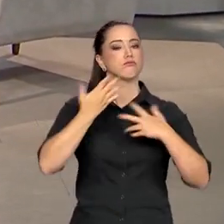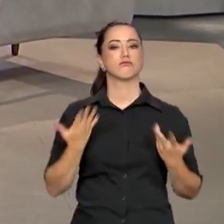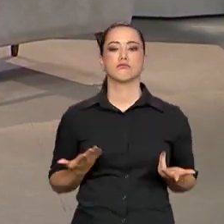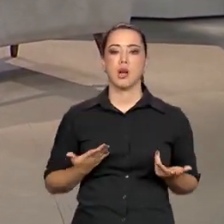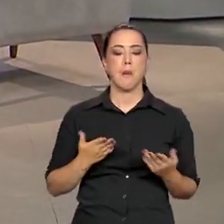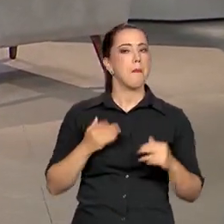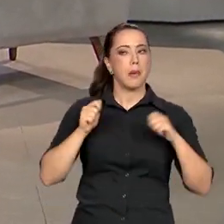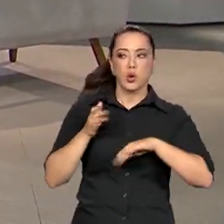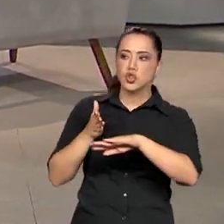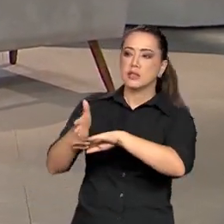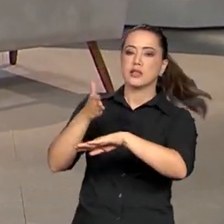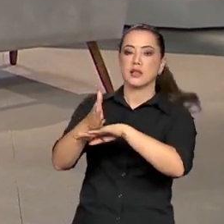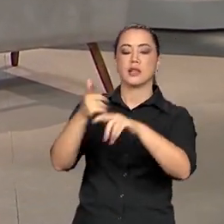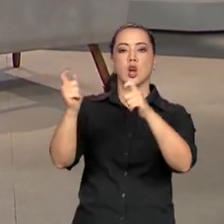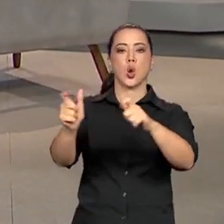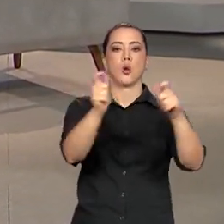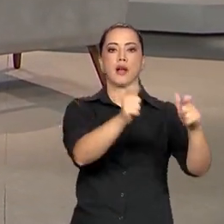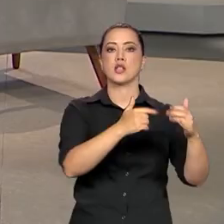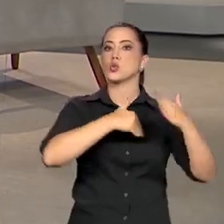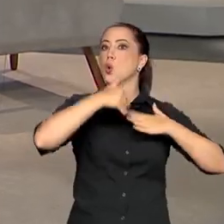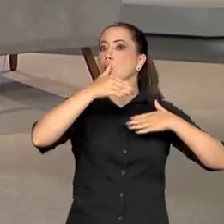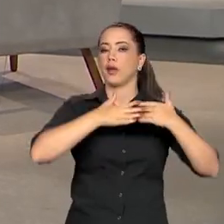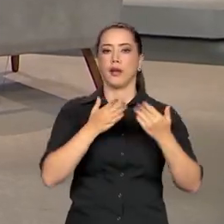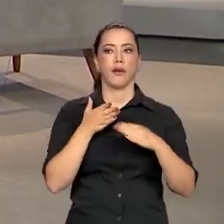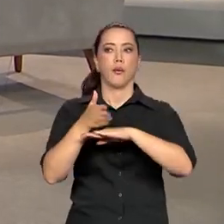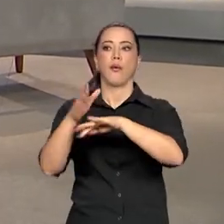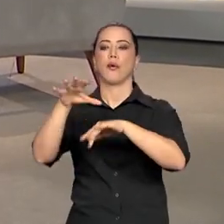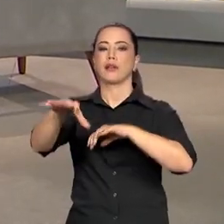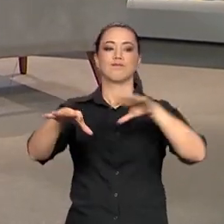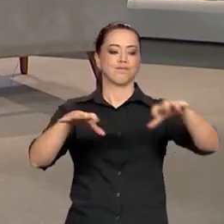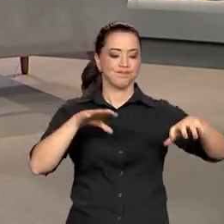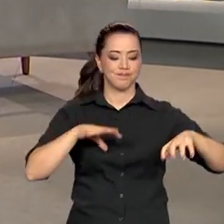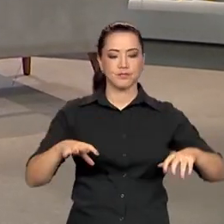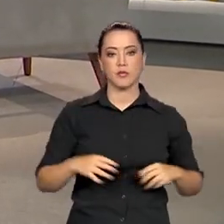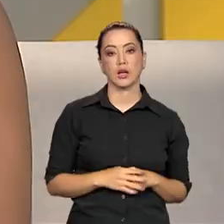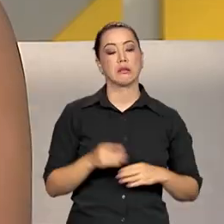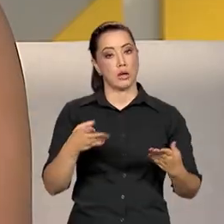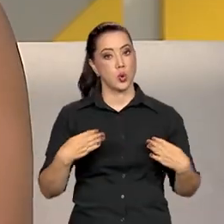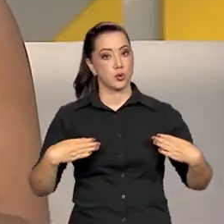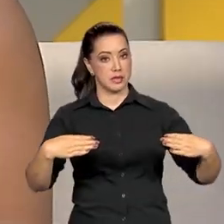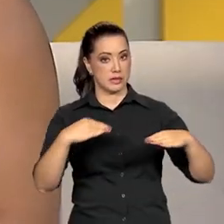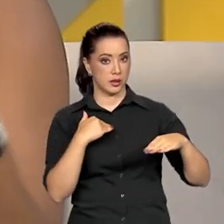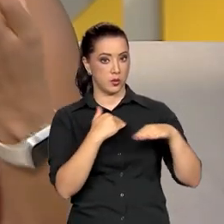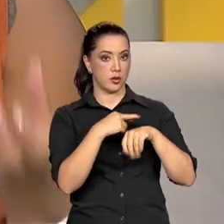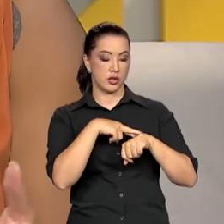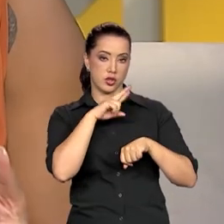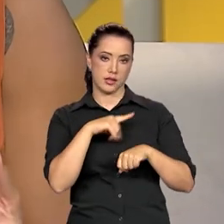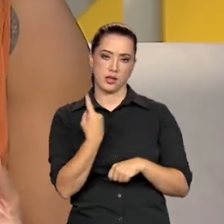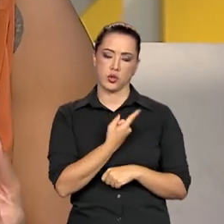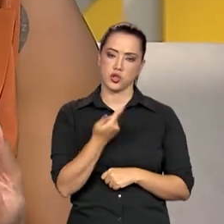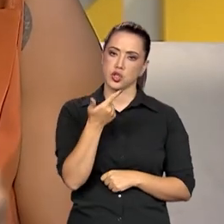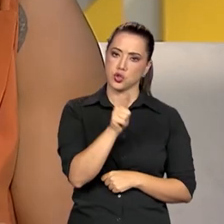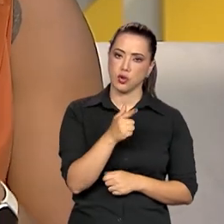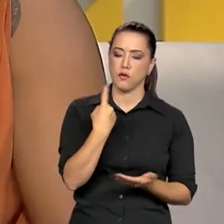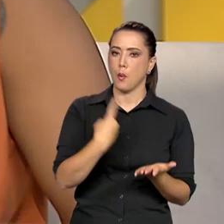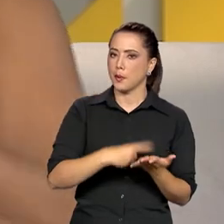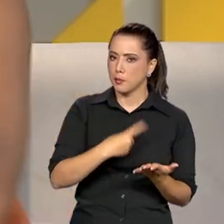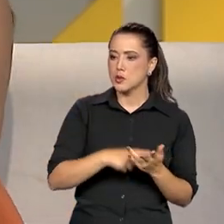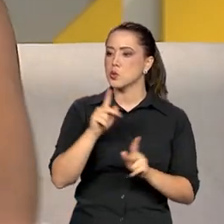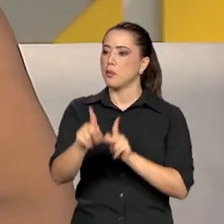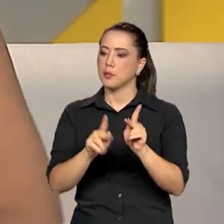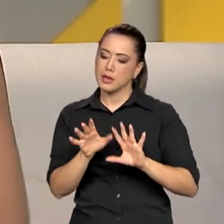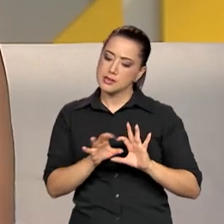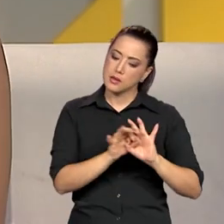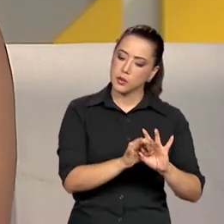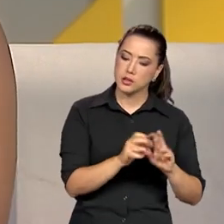área. E a gente está disposto a isso, assim. Então, dentro do Ministério da Graduidade Racial, a gente quer reafirmar esse compromisso com a população, por um lado, mas também